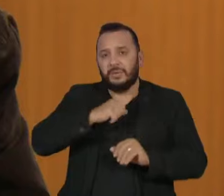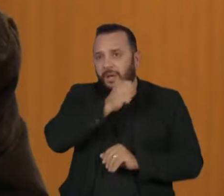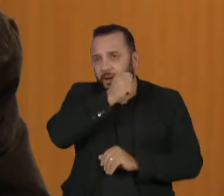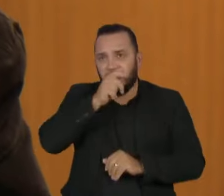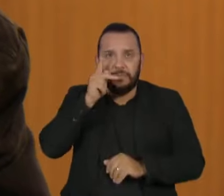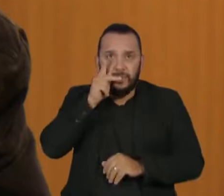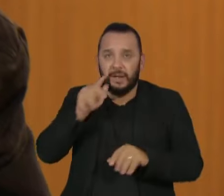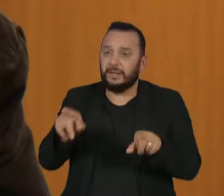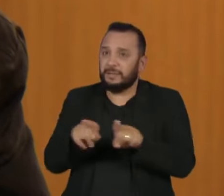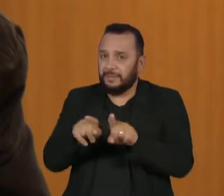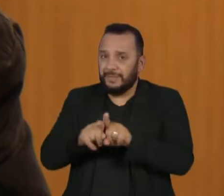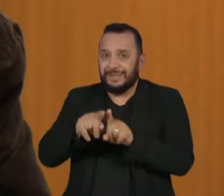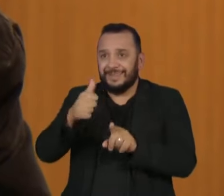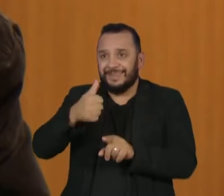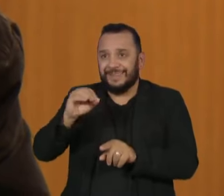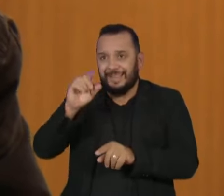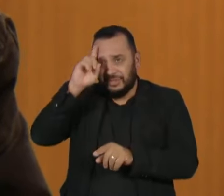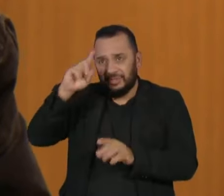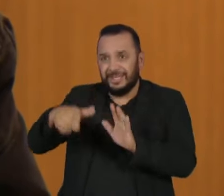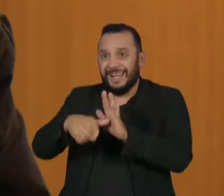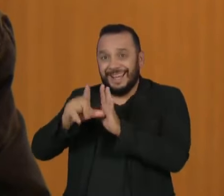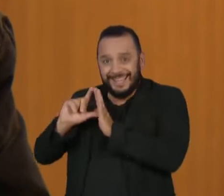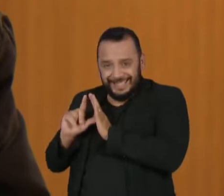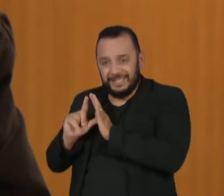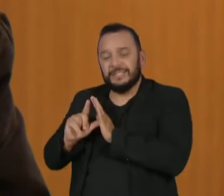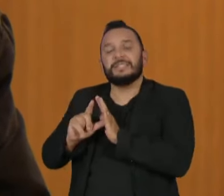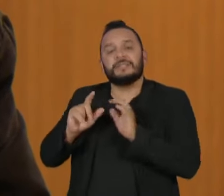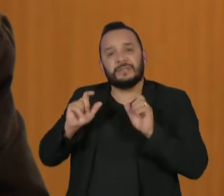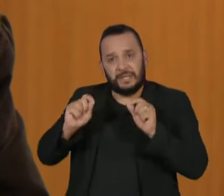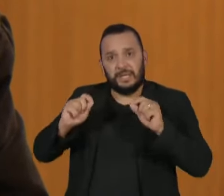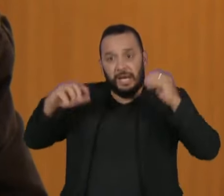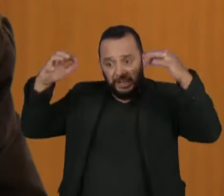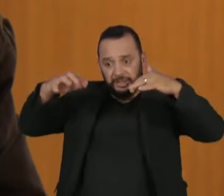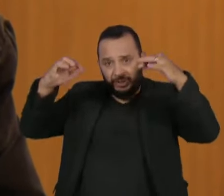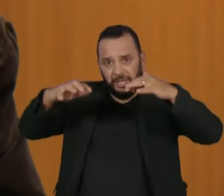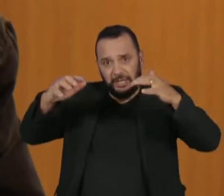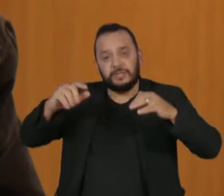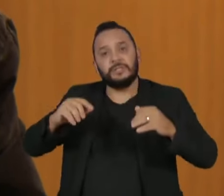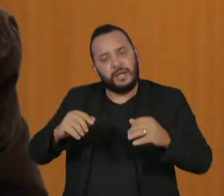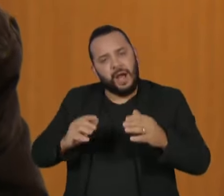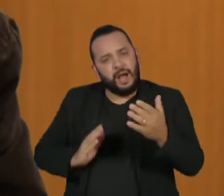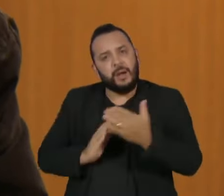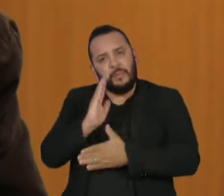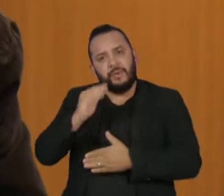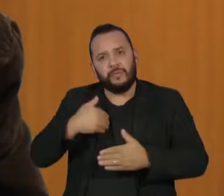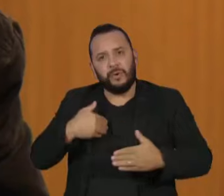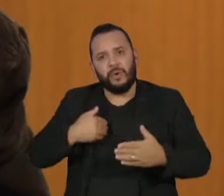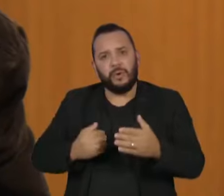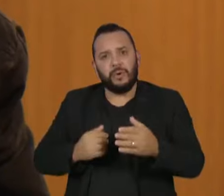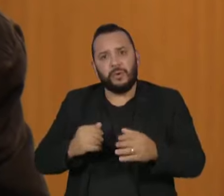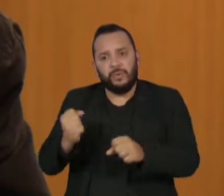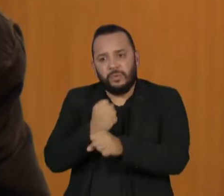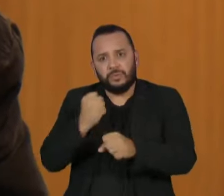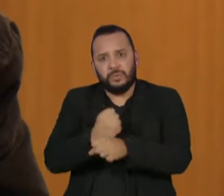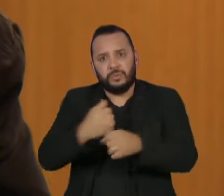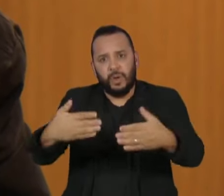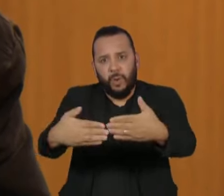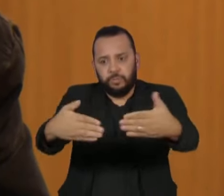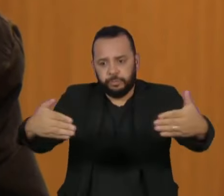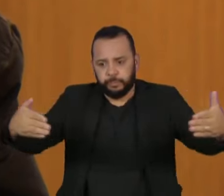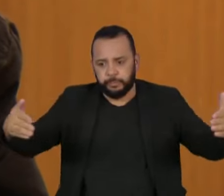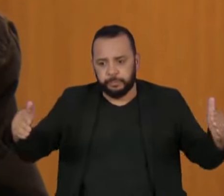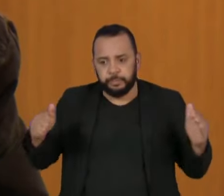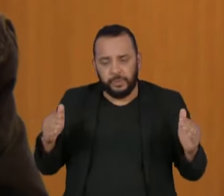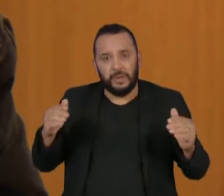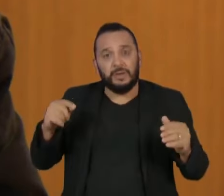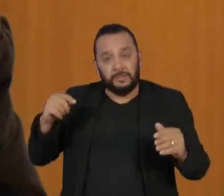a Assembleia Legislativa aprovou a permissão para construir barragens em APPs, em áreas de preservação permanente, que o Ministério Público aqui no Estado, antes da